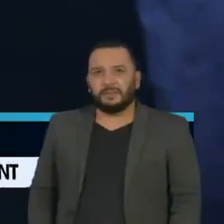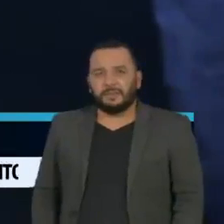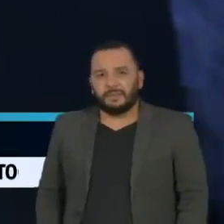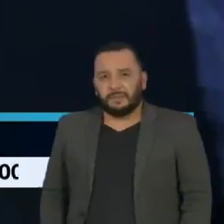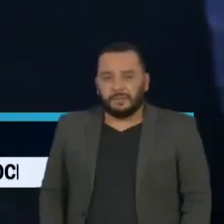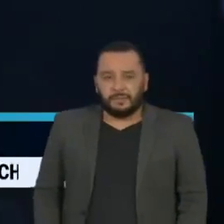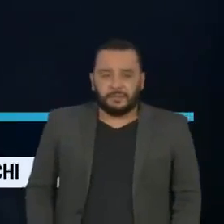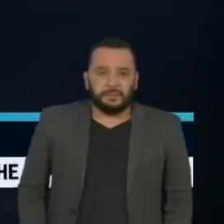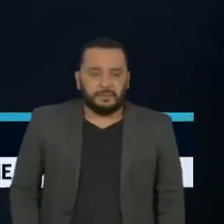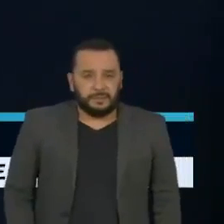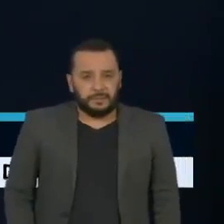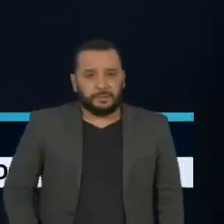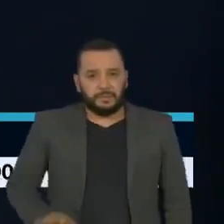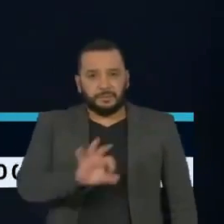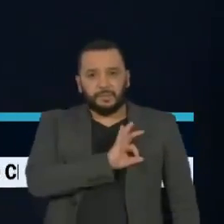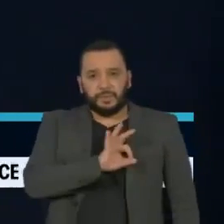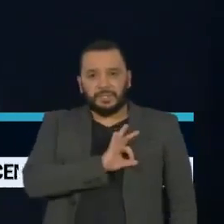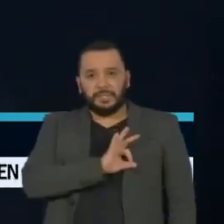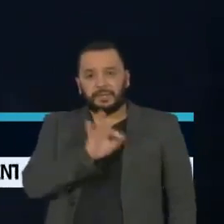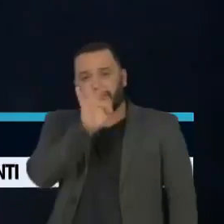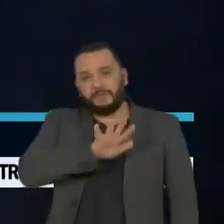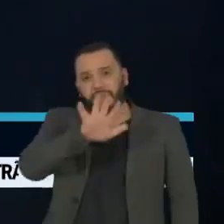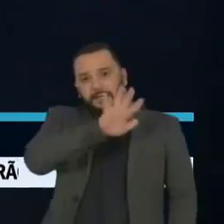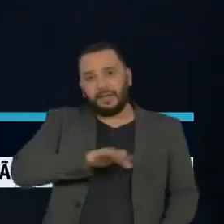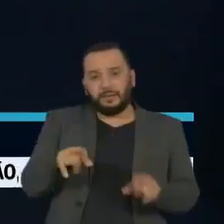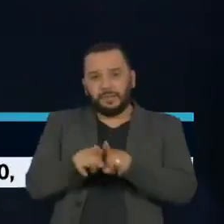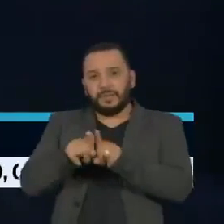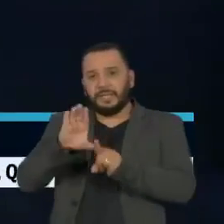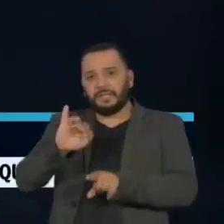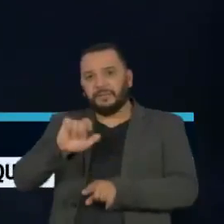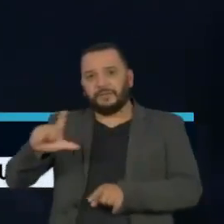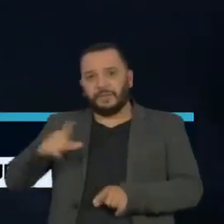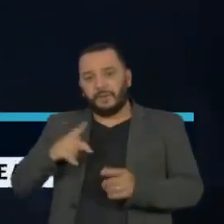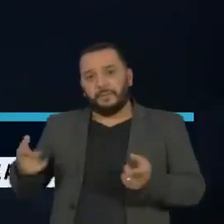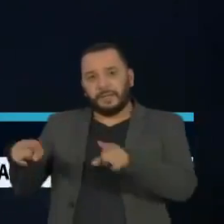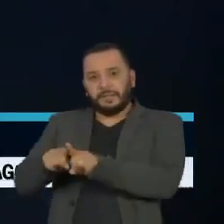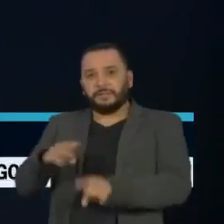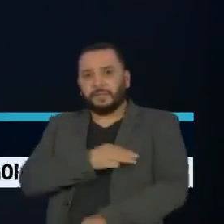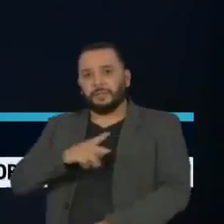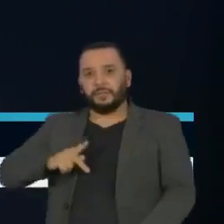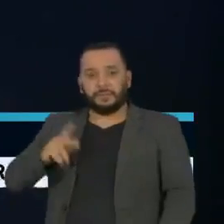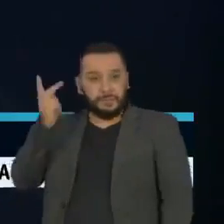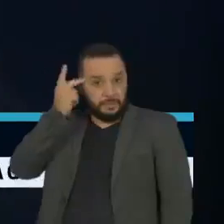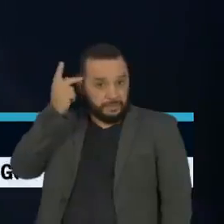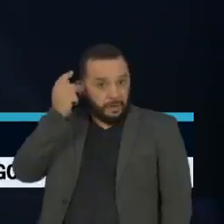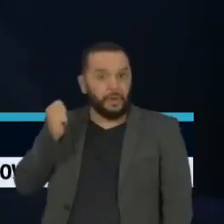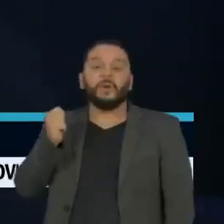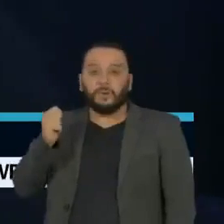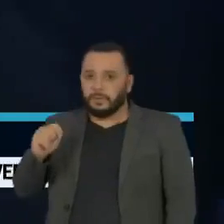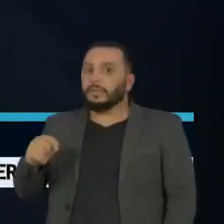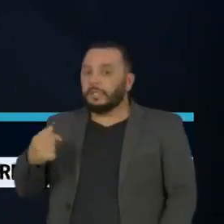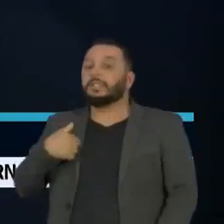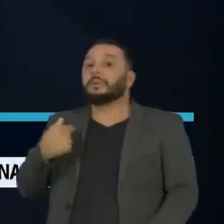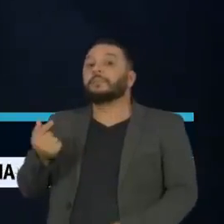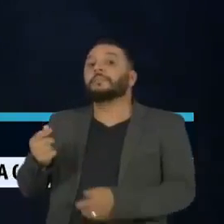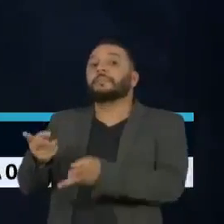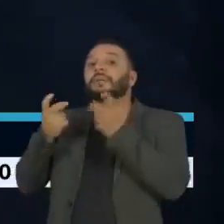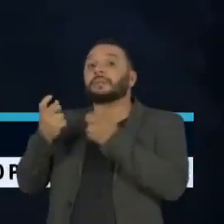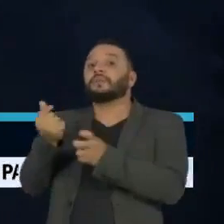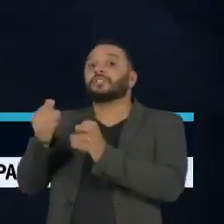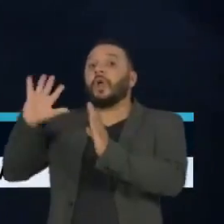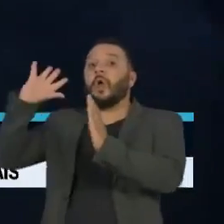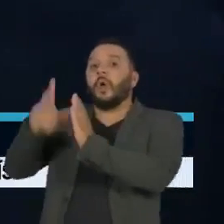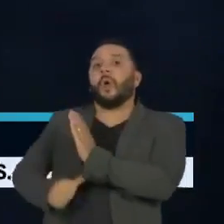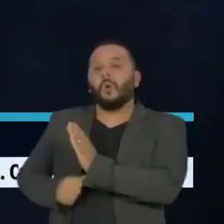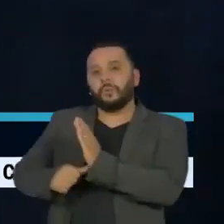Operações das Polícias Federal e Civil, em parceria com o Ministério Público de São Paulo, apuram um desvio de dinheiro público destinado à